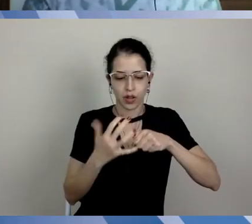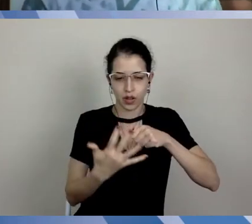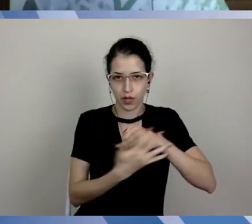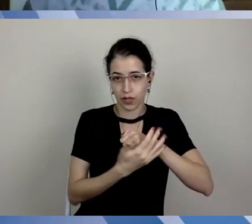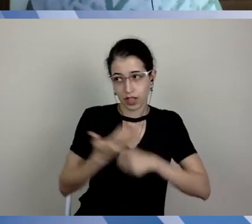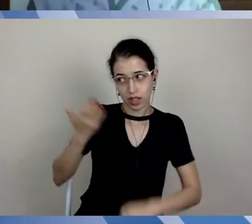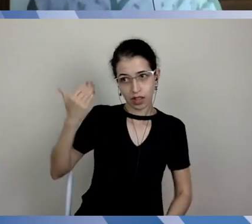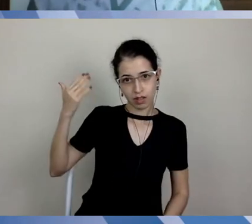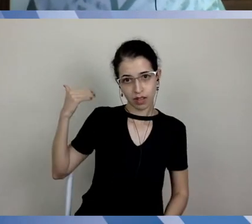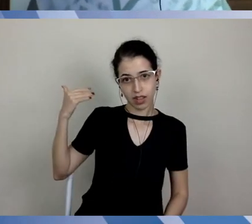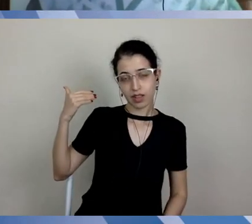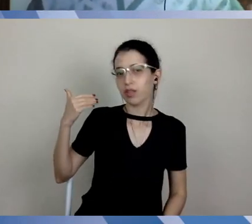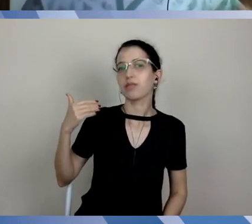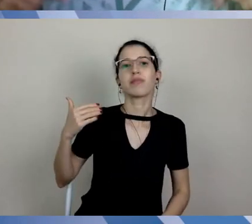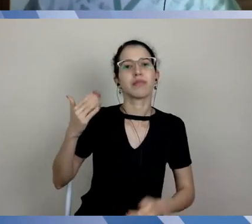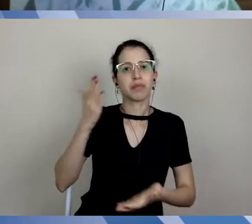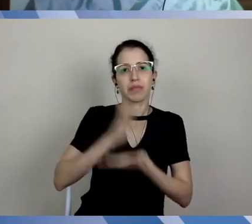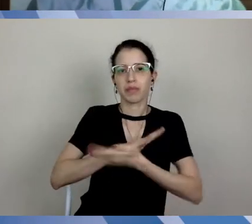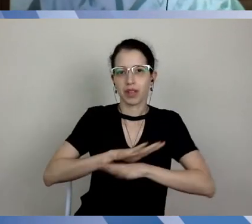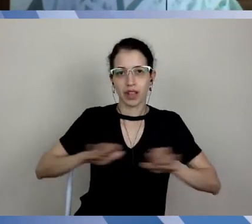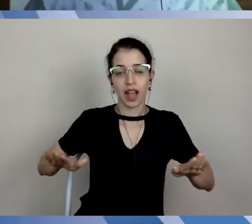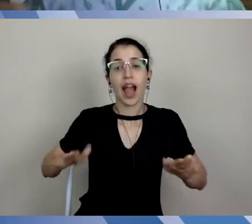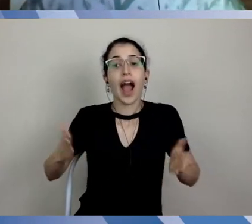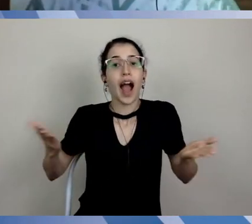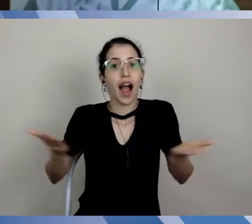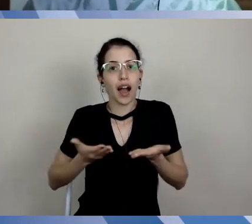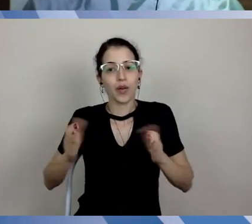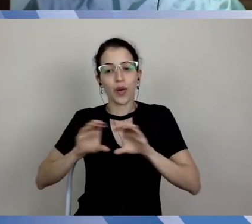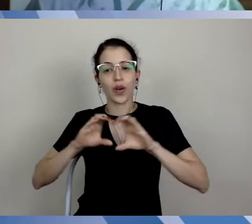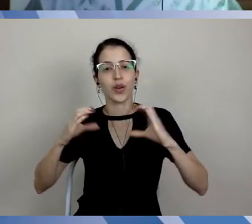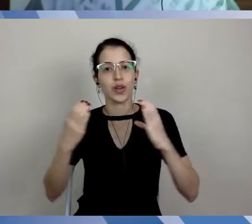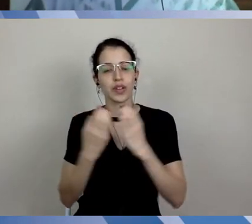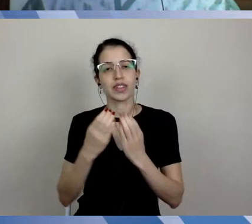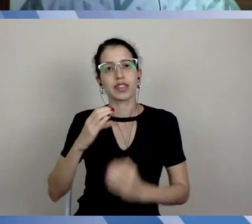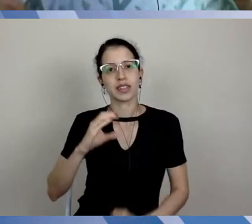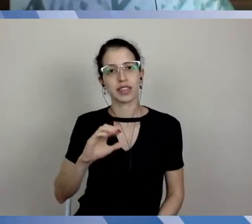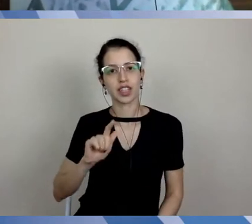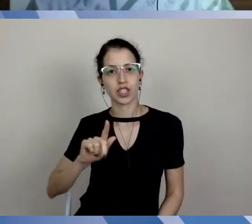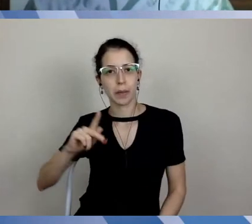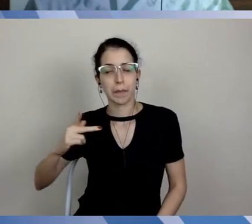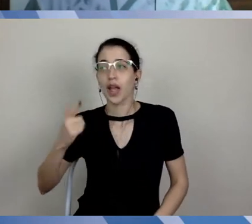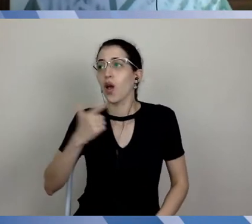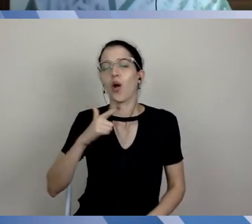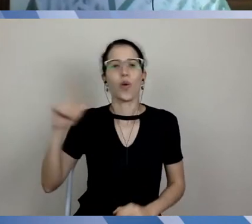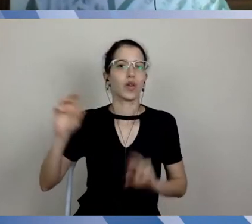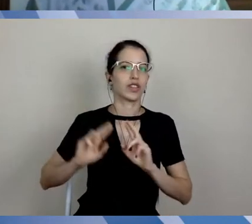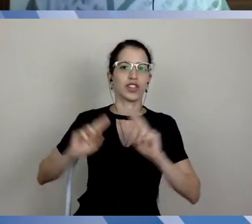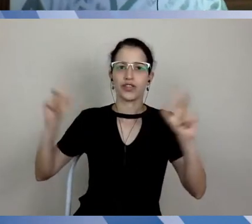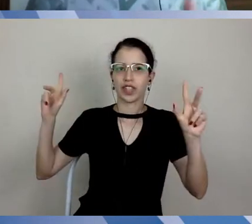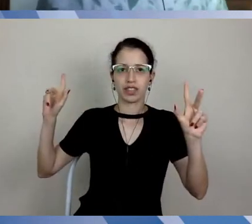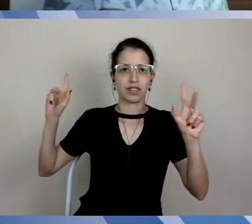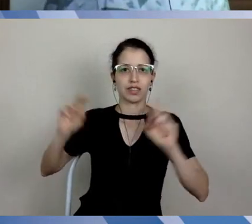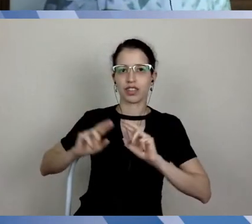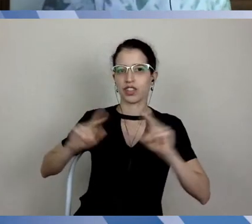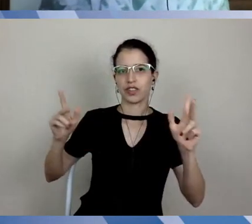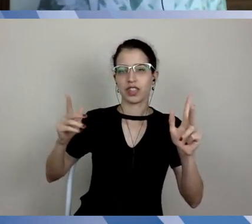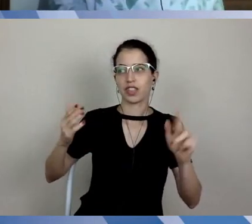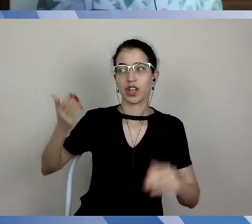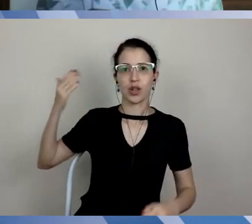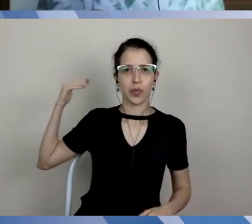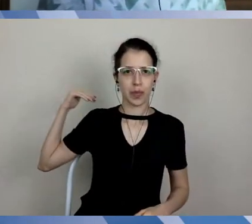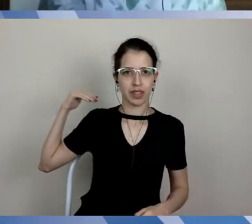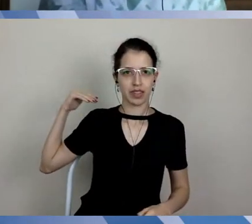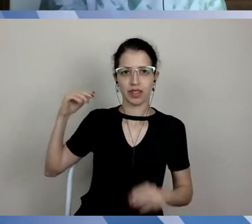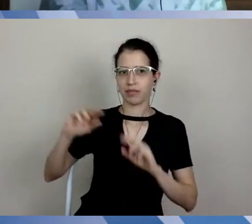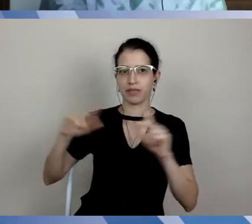e o CGP não é ele, o CGP é um outro comitê com uma outra composição, com uma outra atribuição completamente diferente e que foi criado há